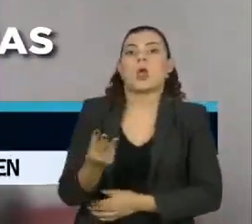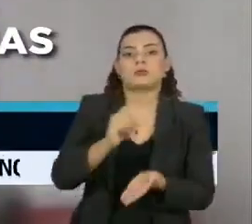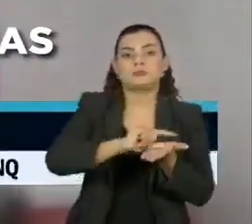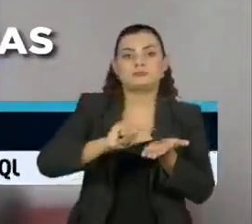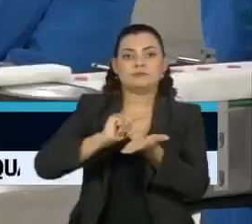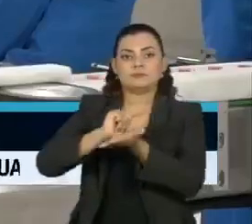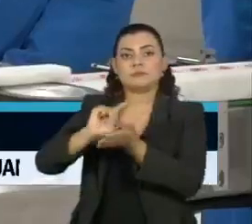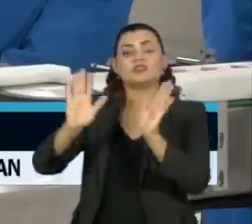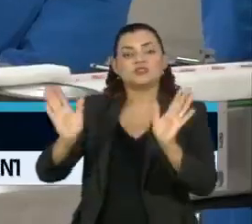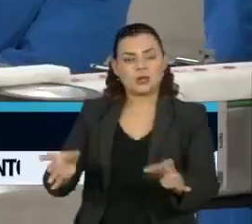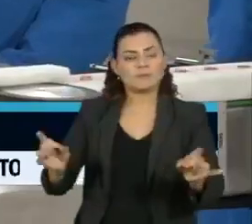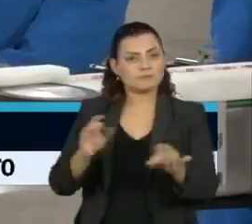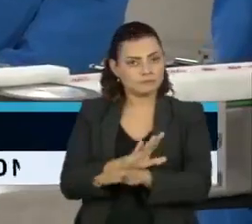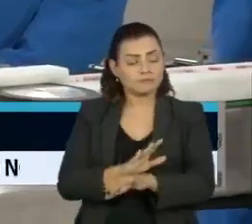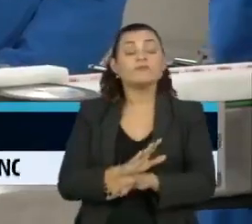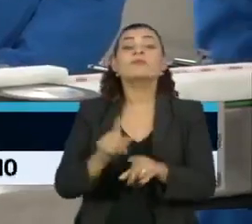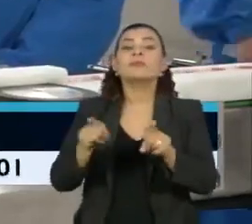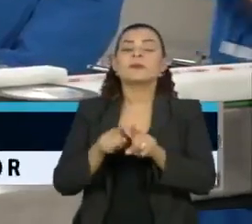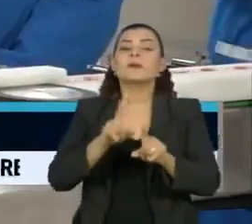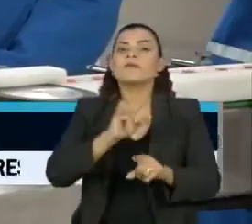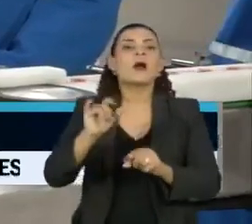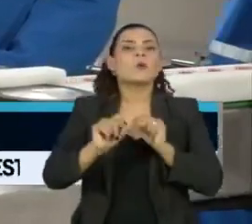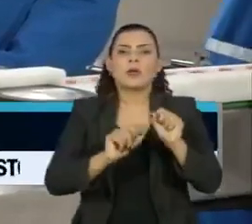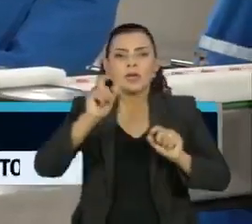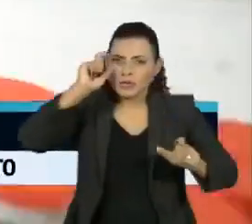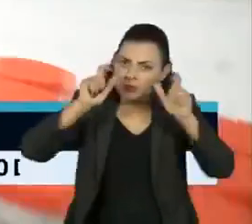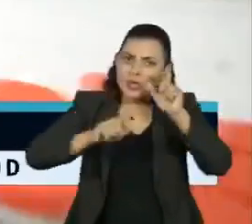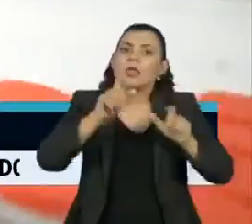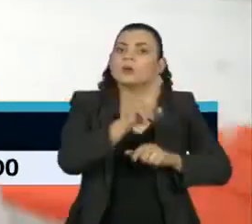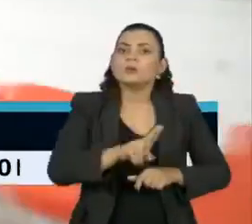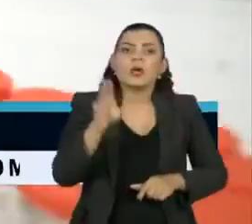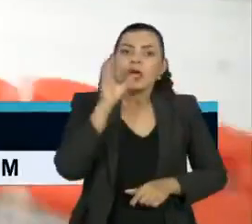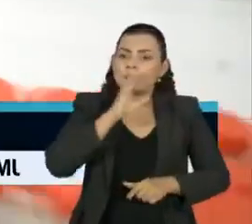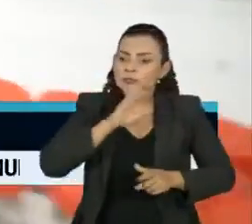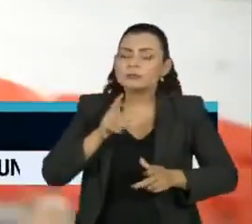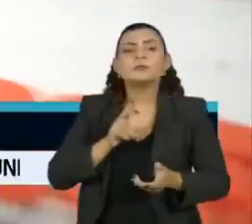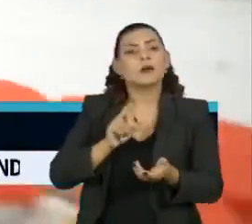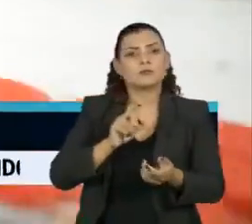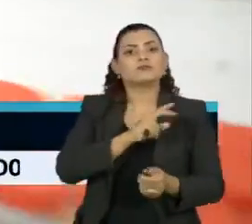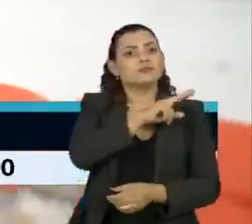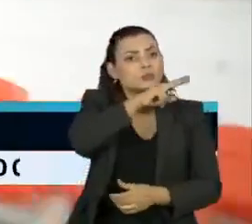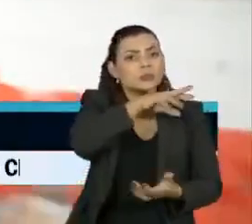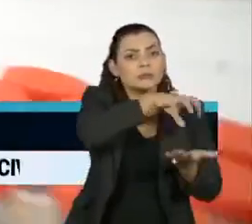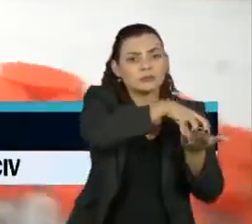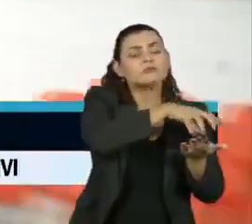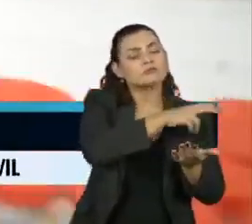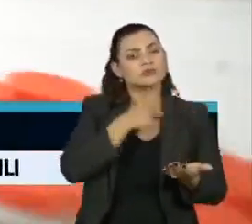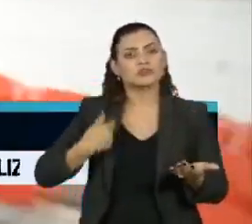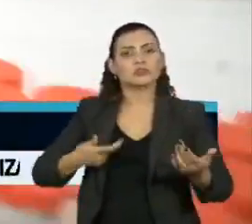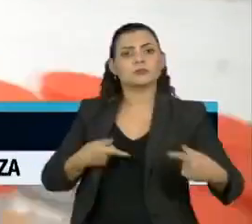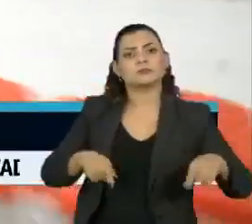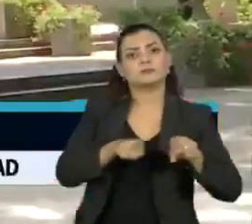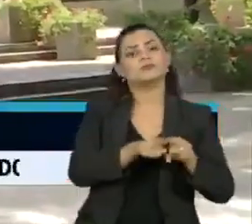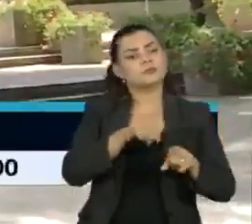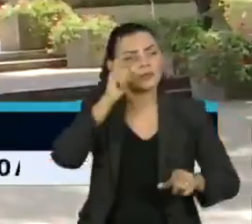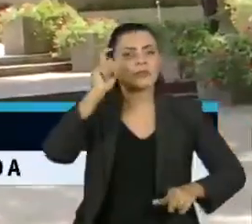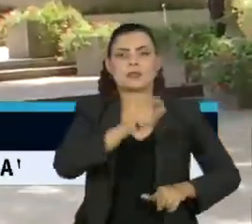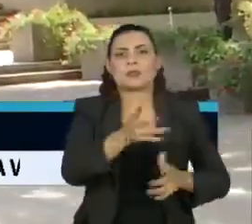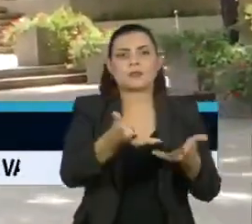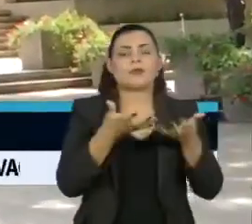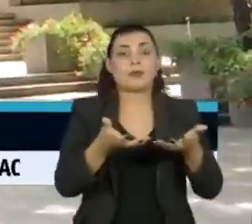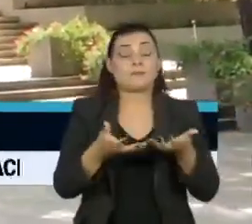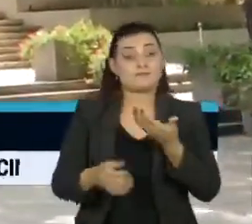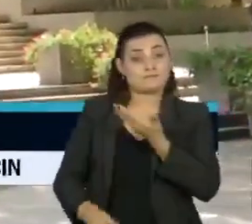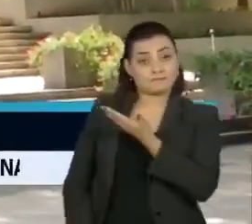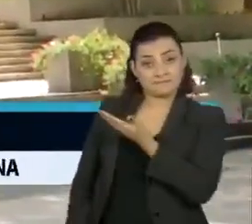doses de vacinas e garantiu que a pasta tem todo o interesse no uso emergencial da Coronavac, vacina chinesa fabricada no Brasil pelo